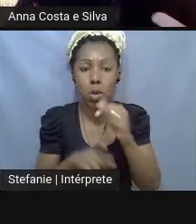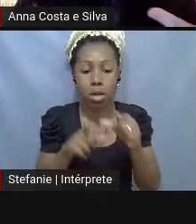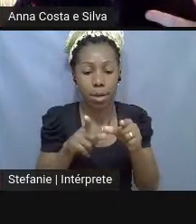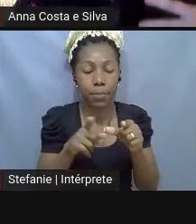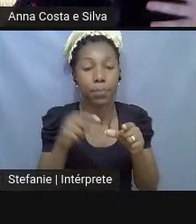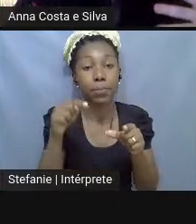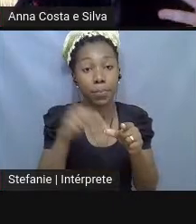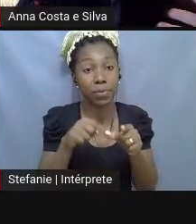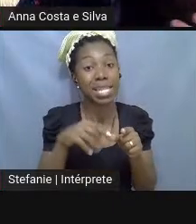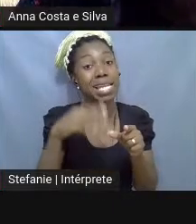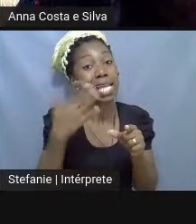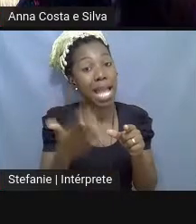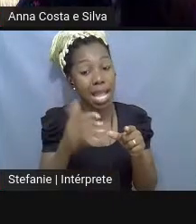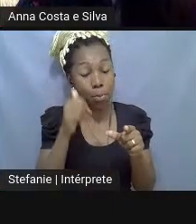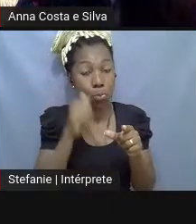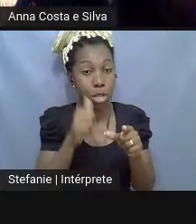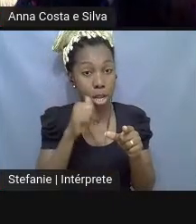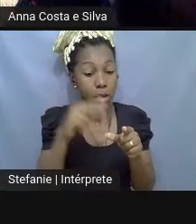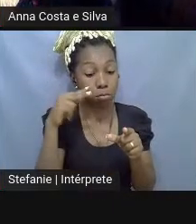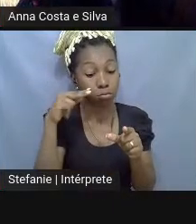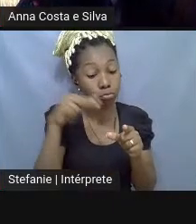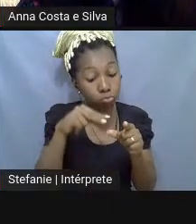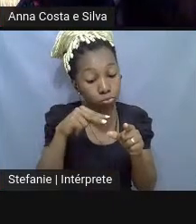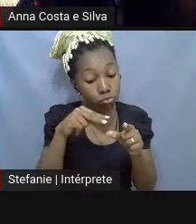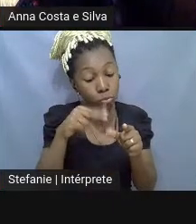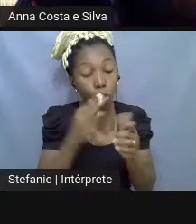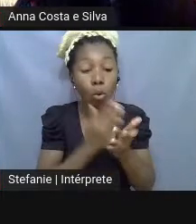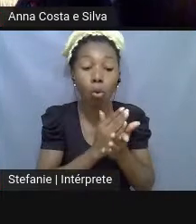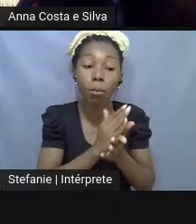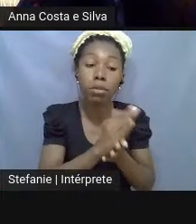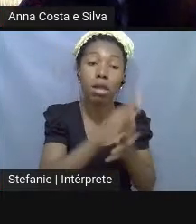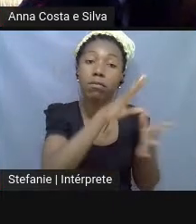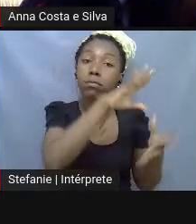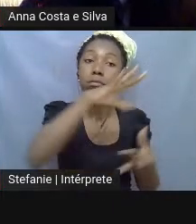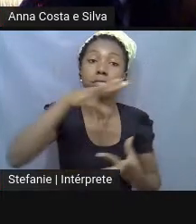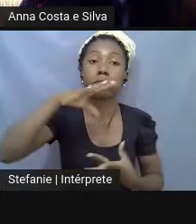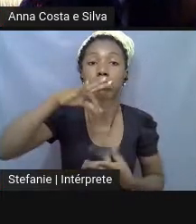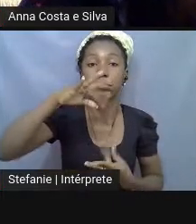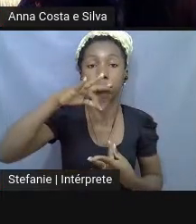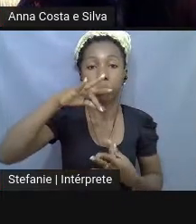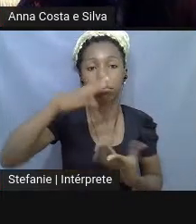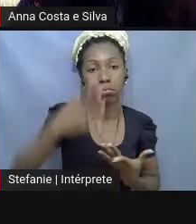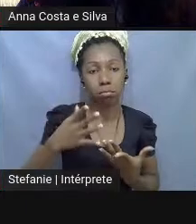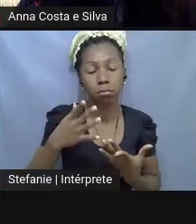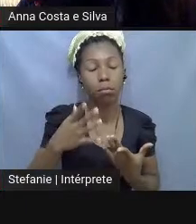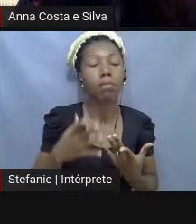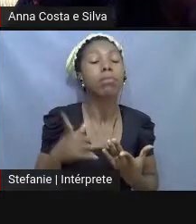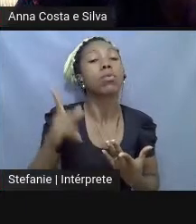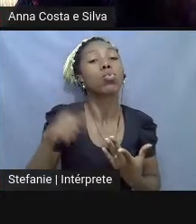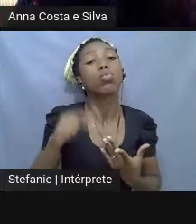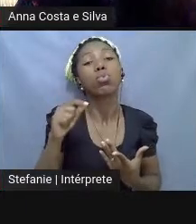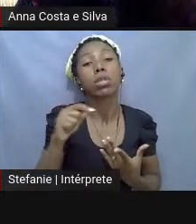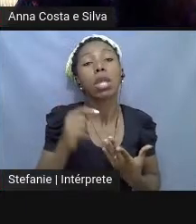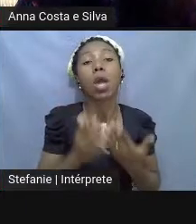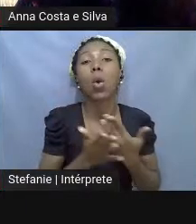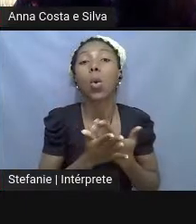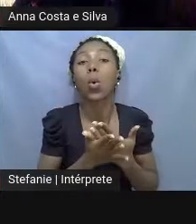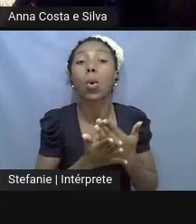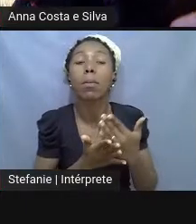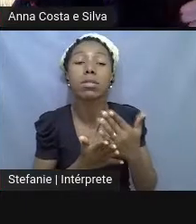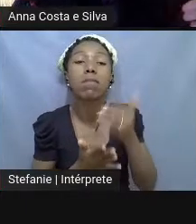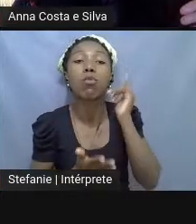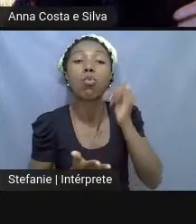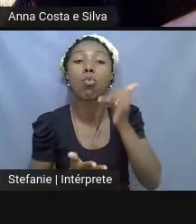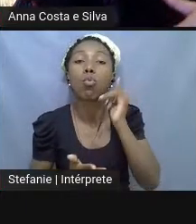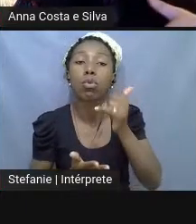começava um encontro, uma performance, como a gente quiser chamar, que ela começava a contar uma história